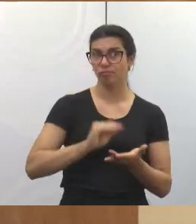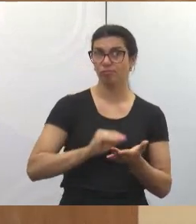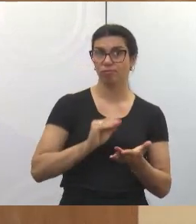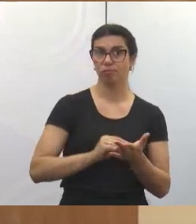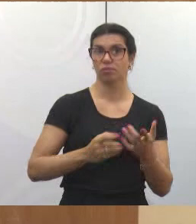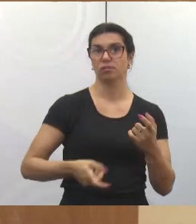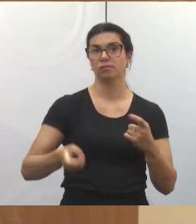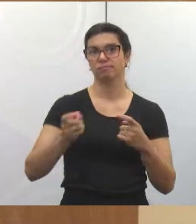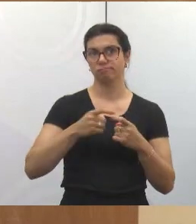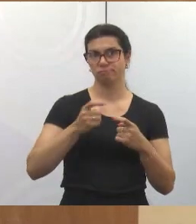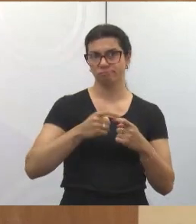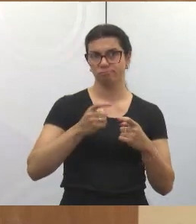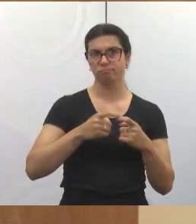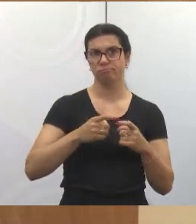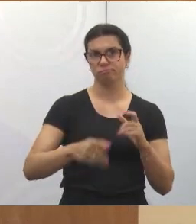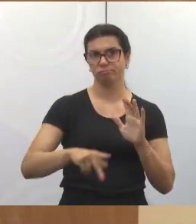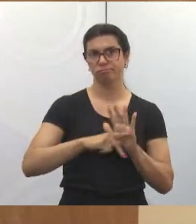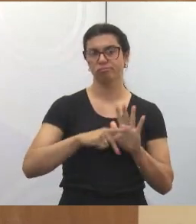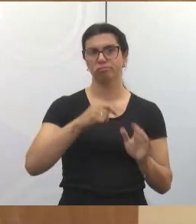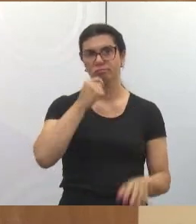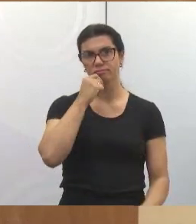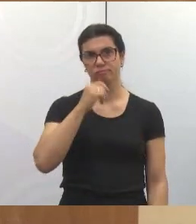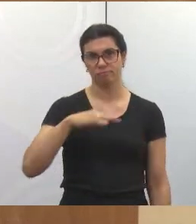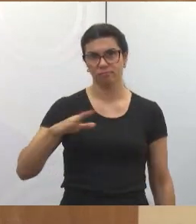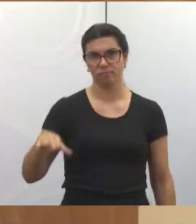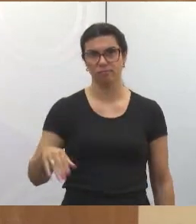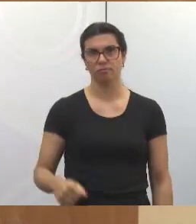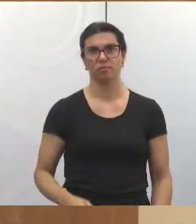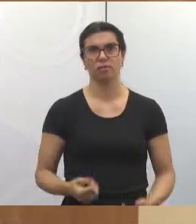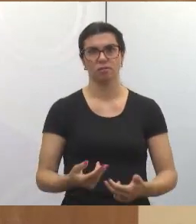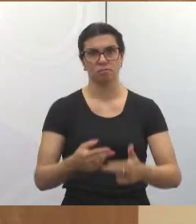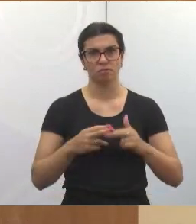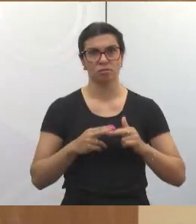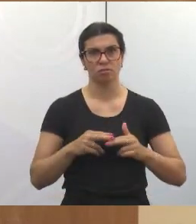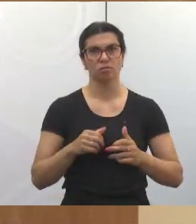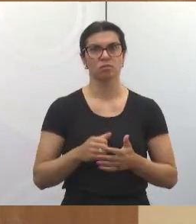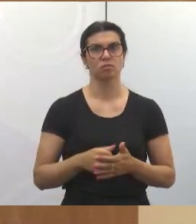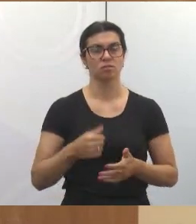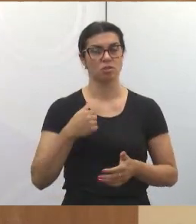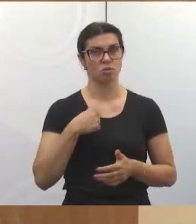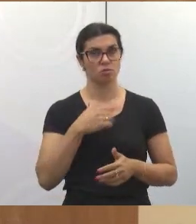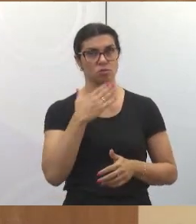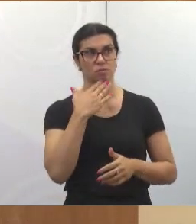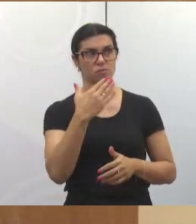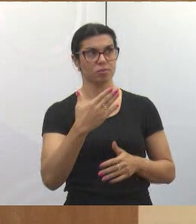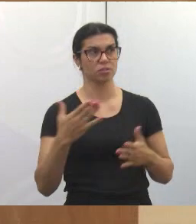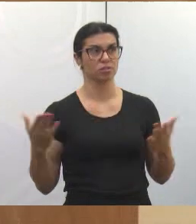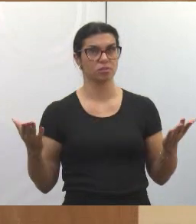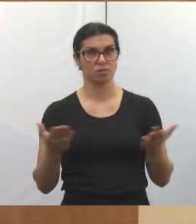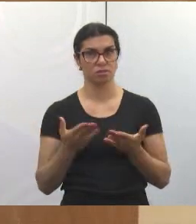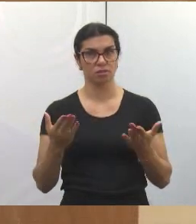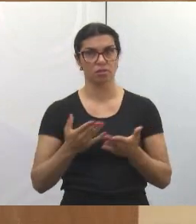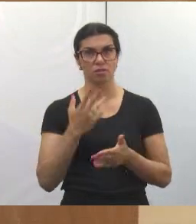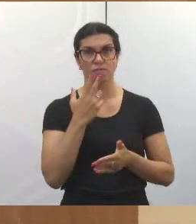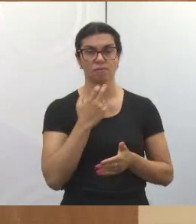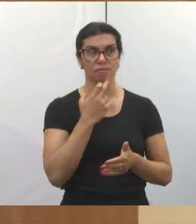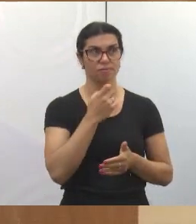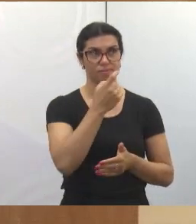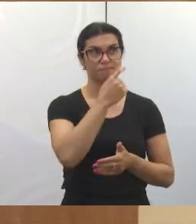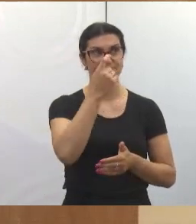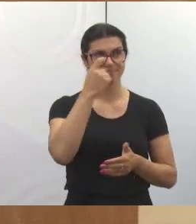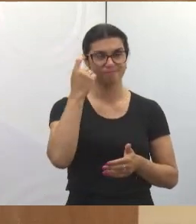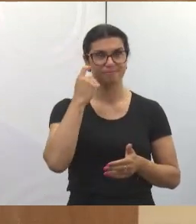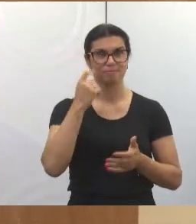traduzindo essa reivindicação dos moradores lá do Parque Meia Lua. Acho que o Valmir e o Roninho também já devem ter